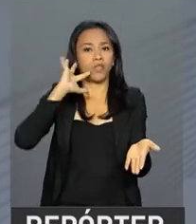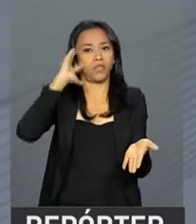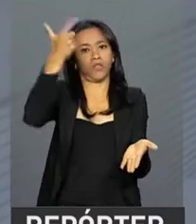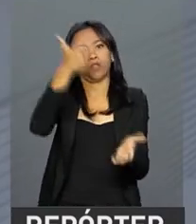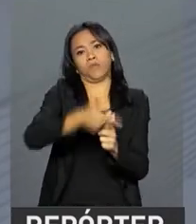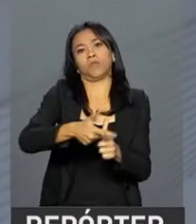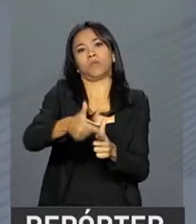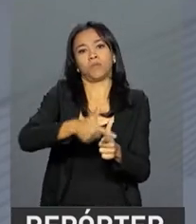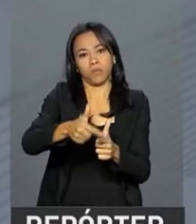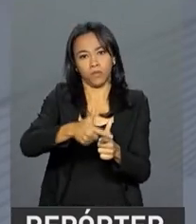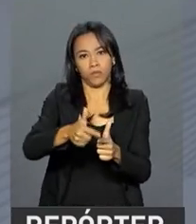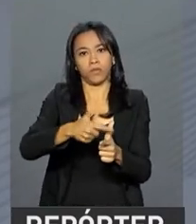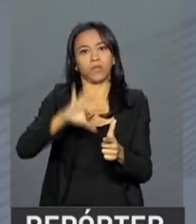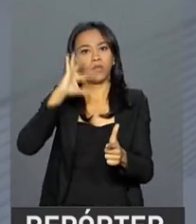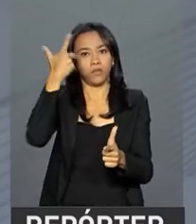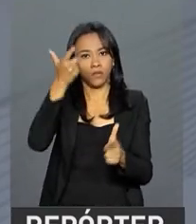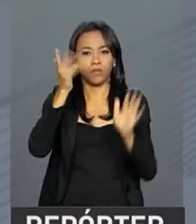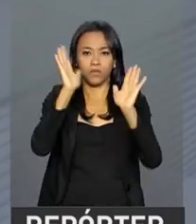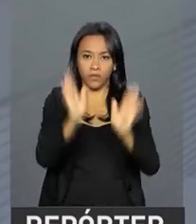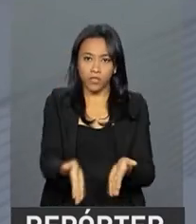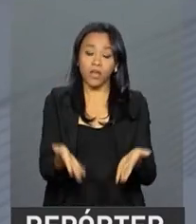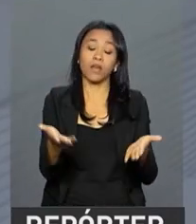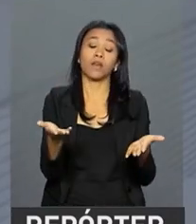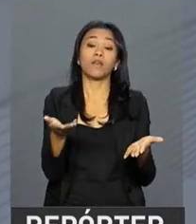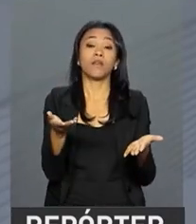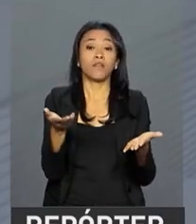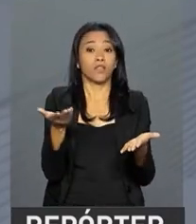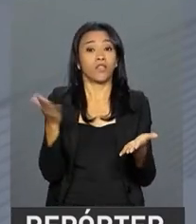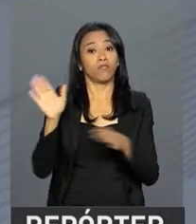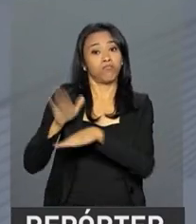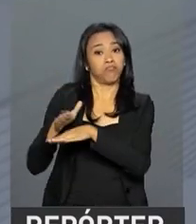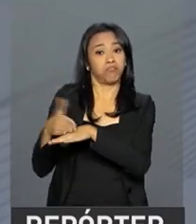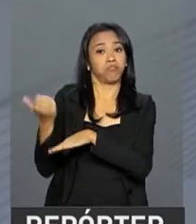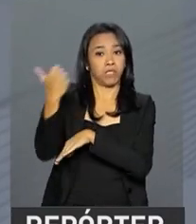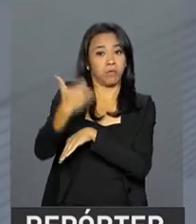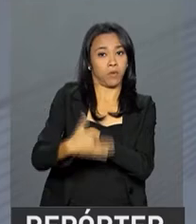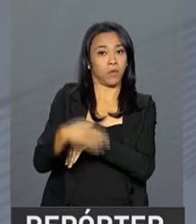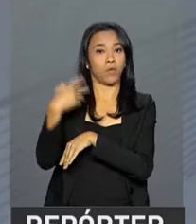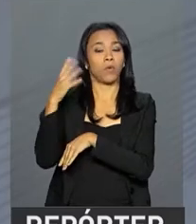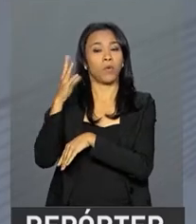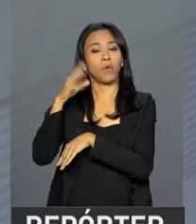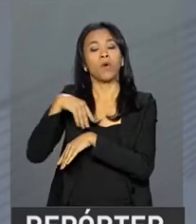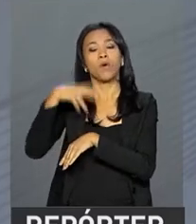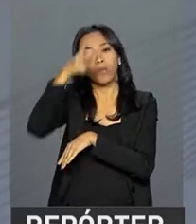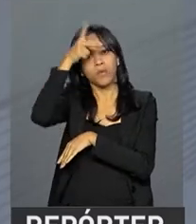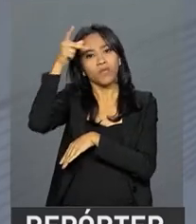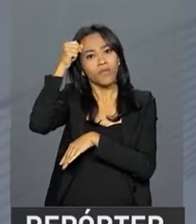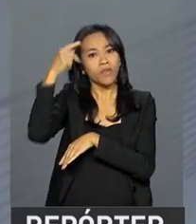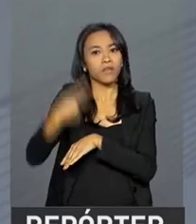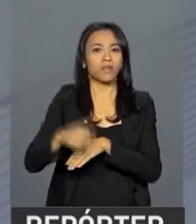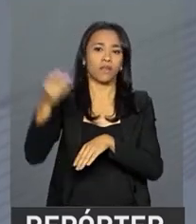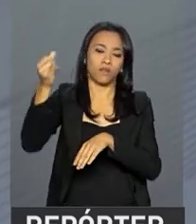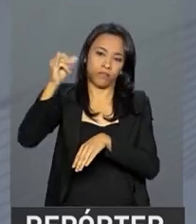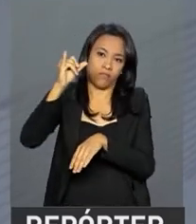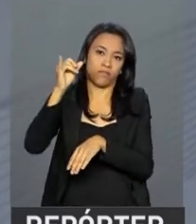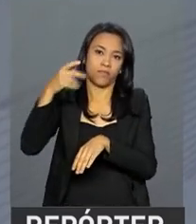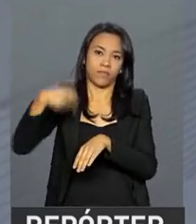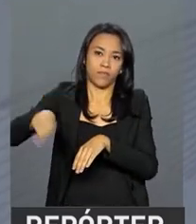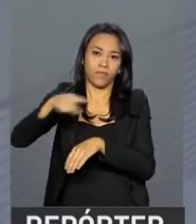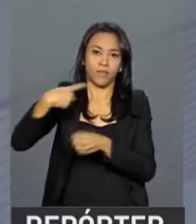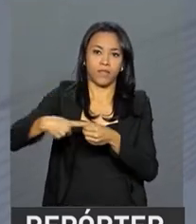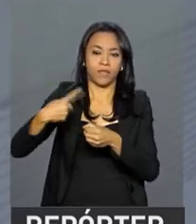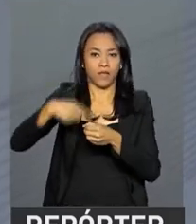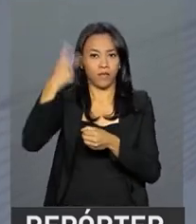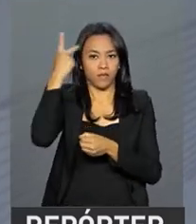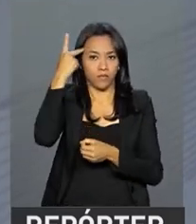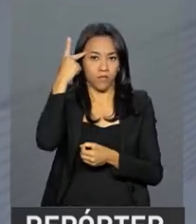é possível chegarmos a essa conquista, que, como bem disse aqui o prefeito, não é apenas da cidade de São Paulo ou dos paulistanos, é de todos os brasileiros e